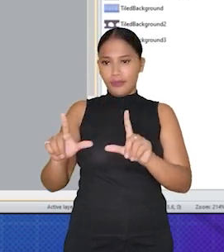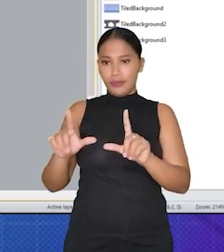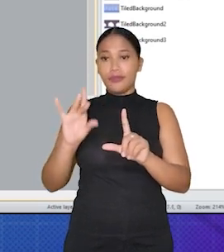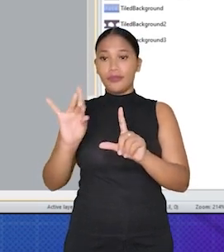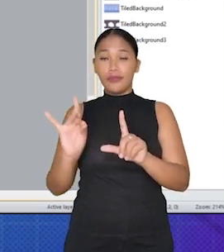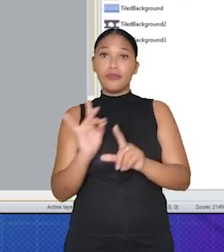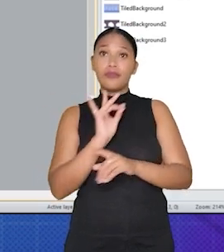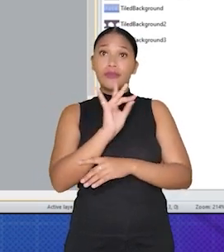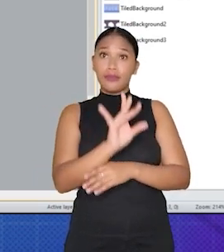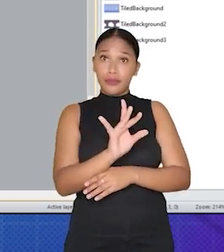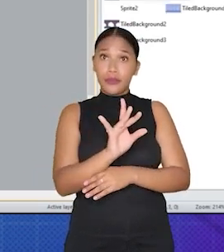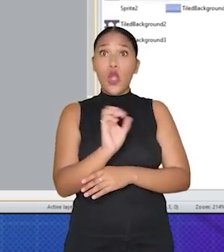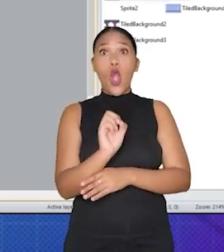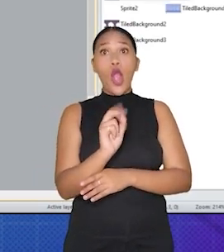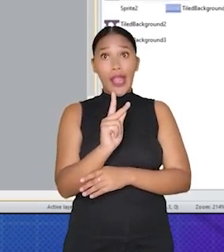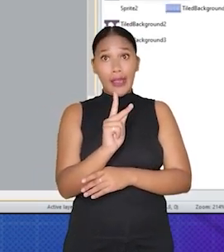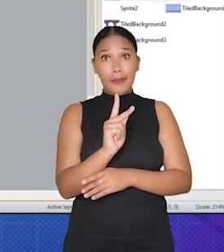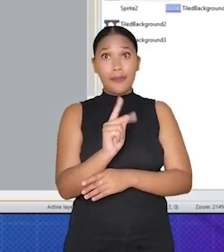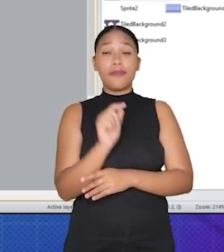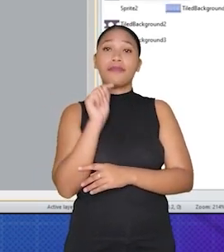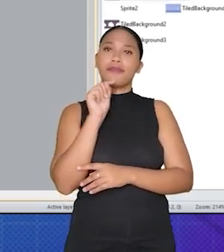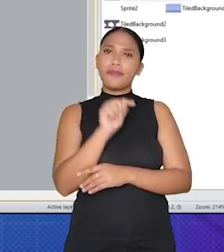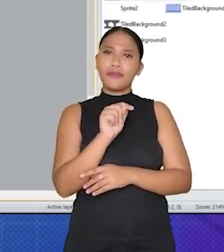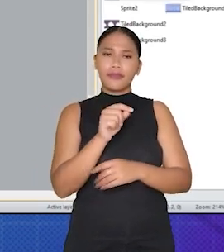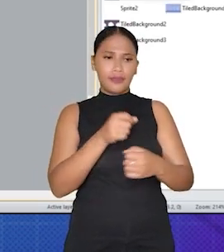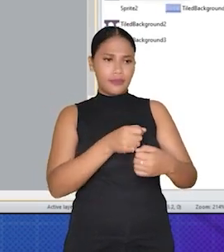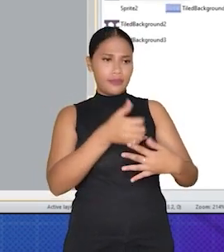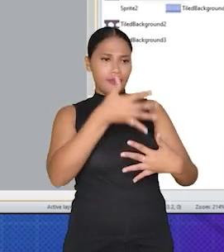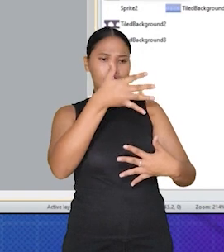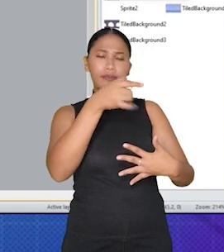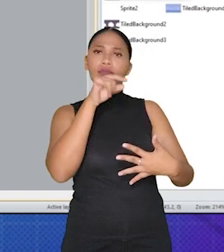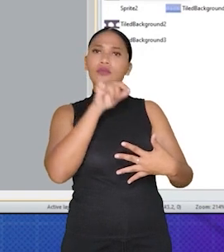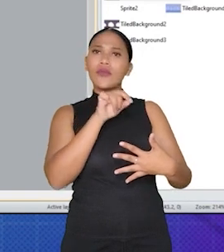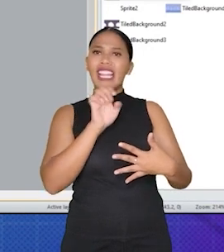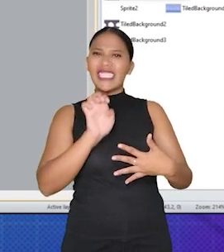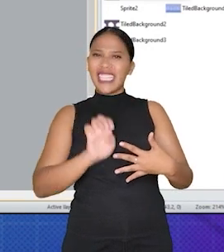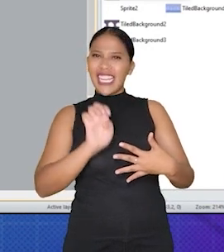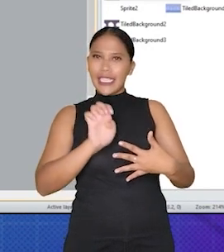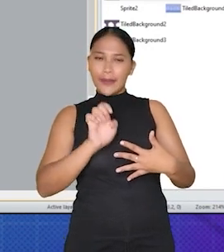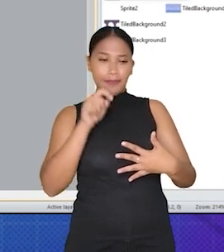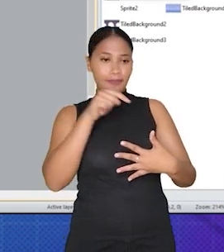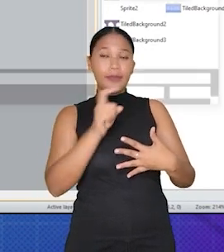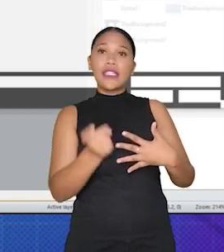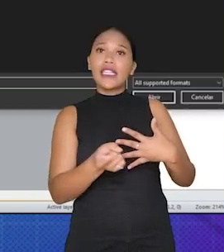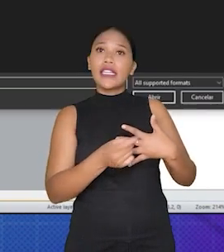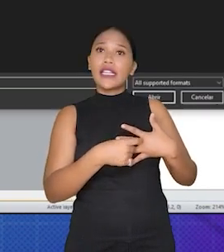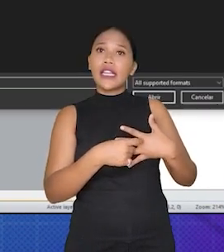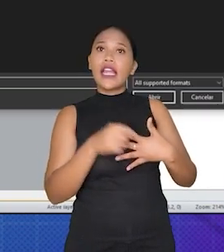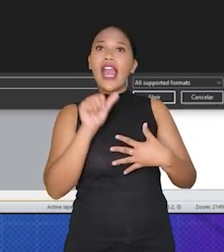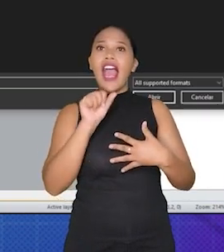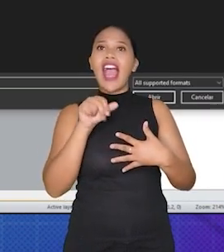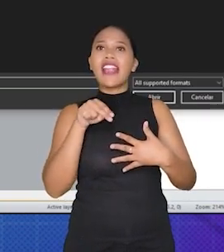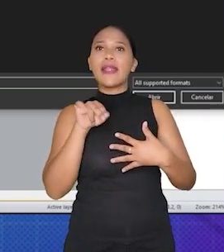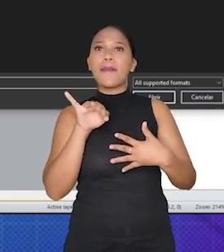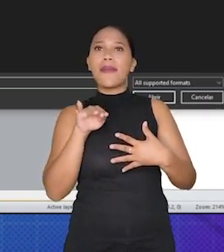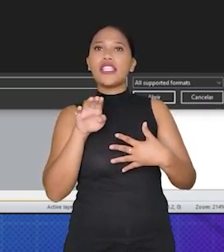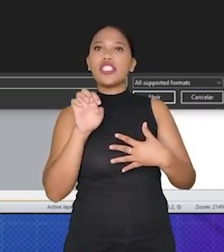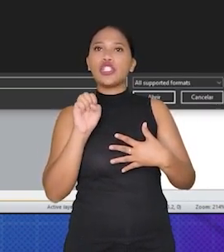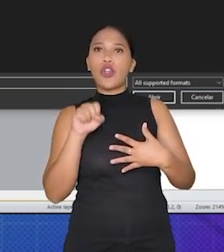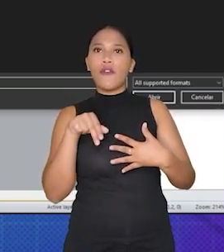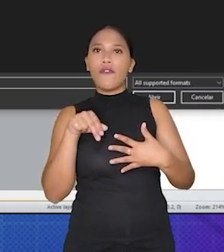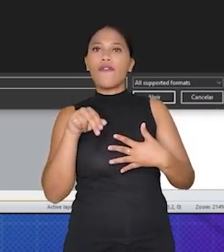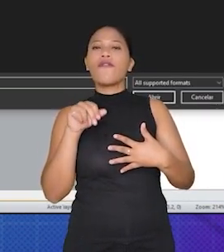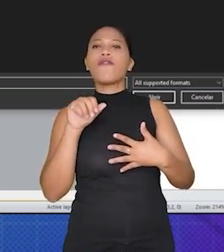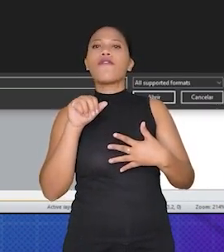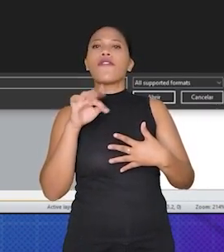Objeto de Animação, e clique em OK. Na janela Properties, à esquerda da tela, clique em Animation Frames,